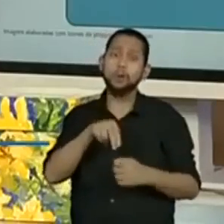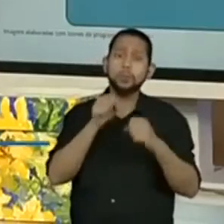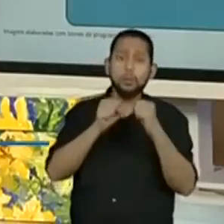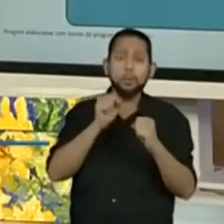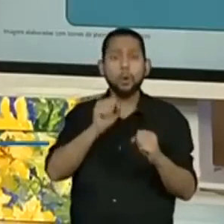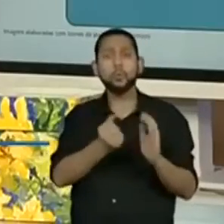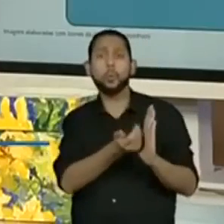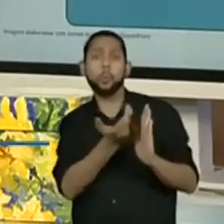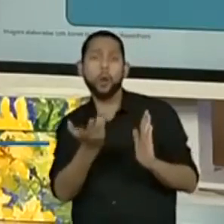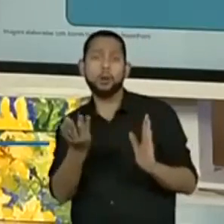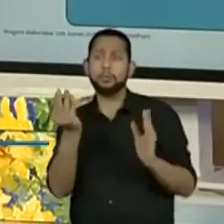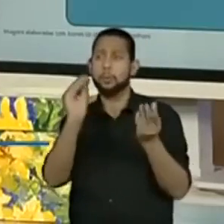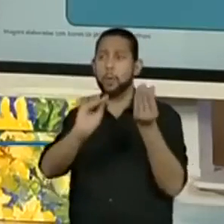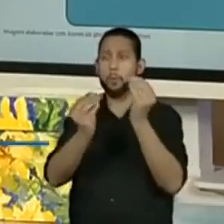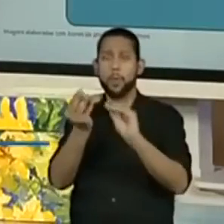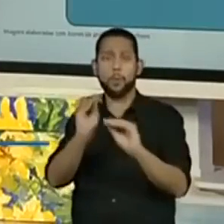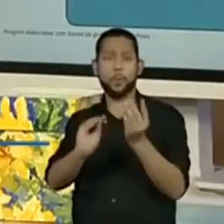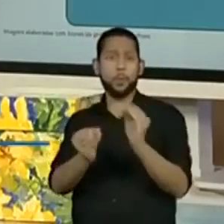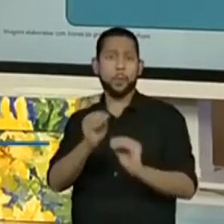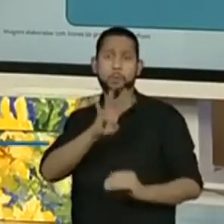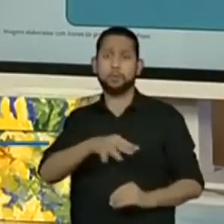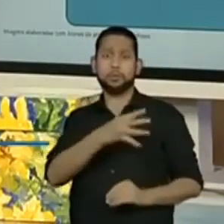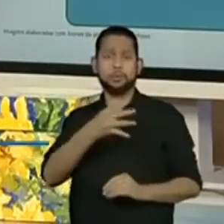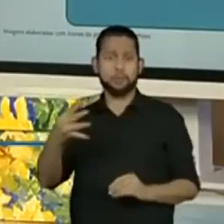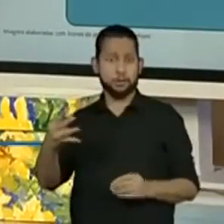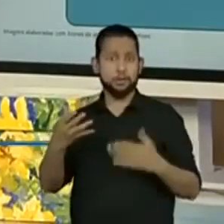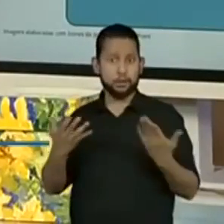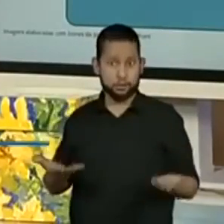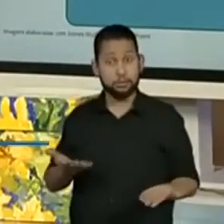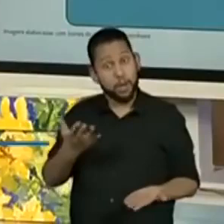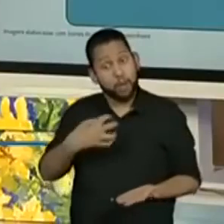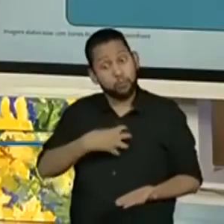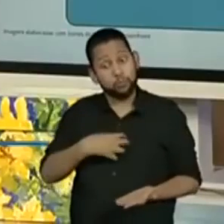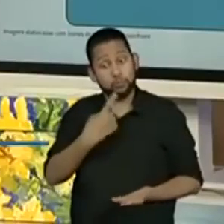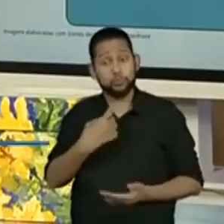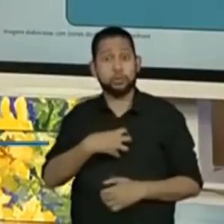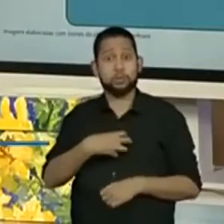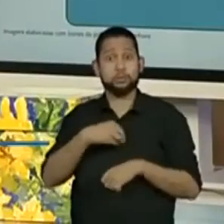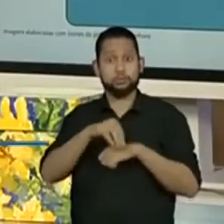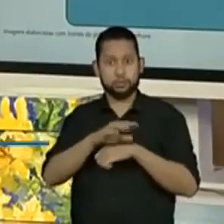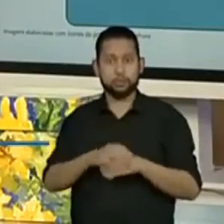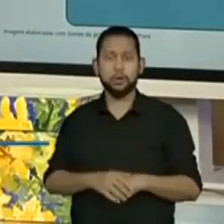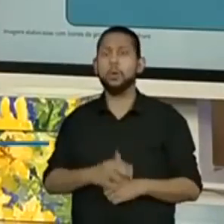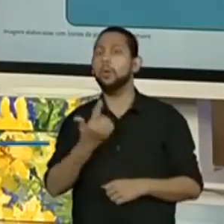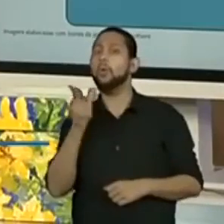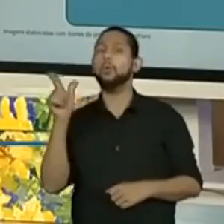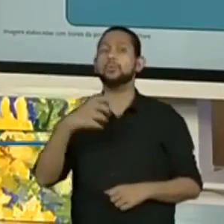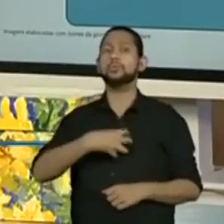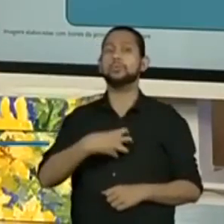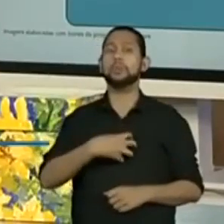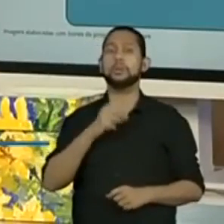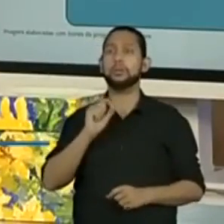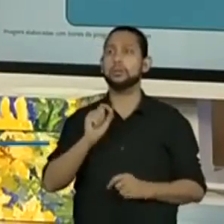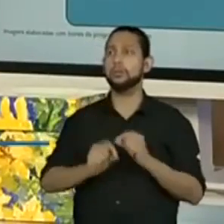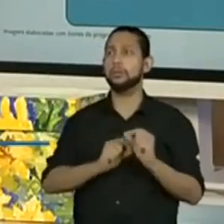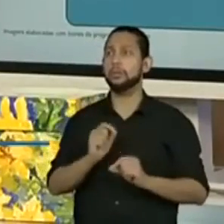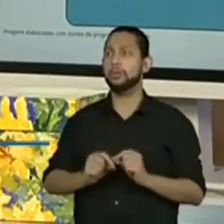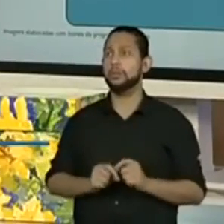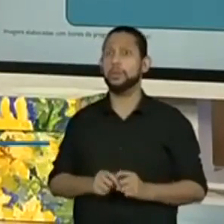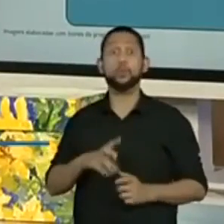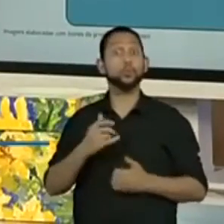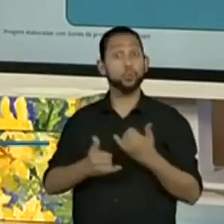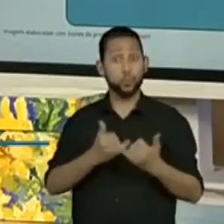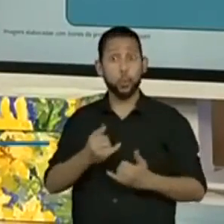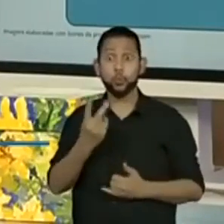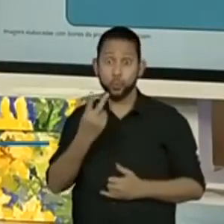no formato de uma tabela, tá? Então, aí é uma das maneiras. Qual é a outra maneira? Vamos lá, no jogo ainda dos